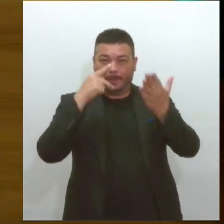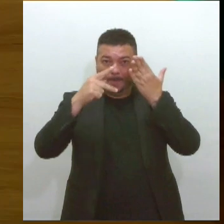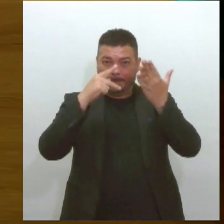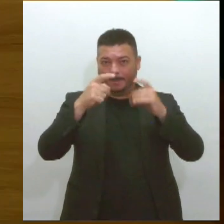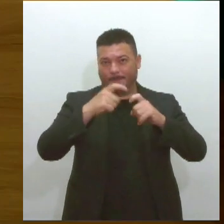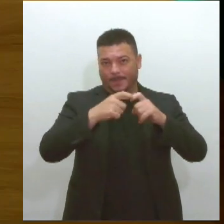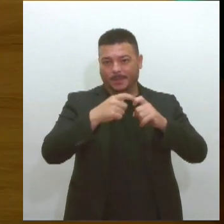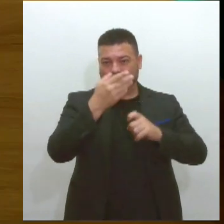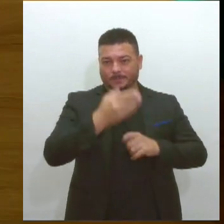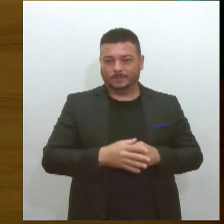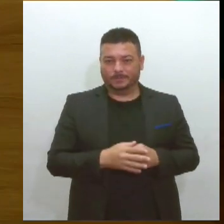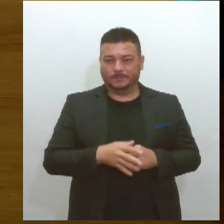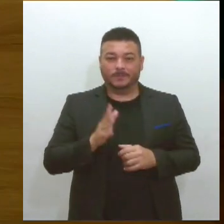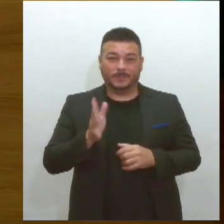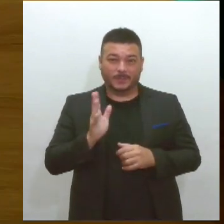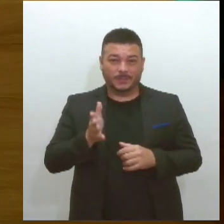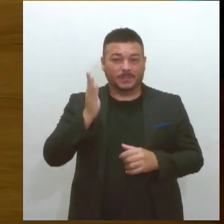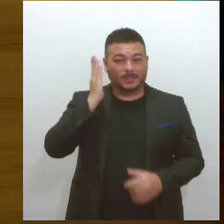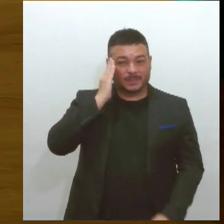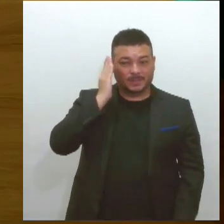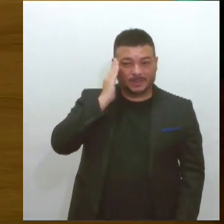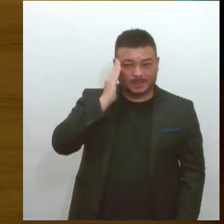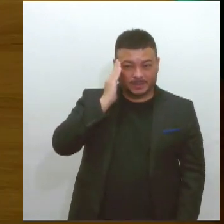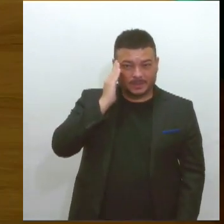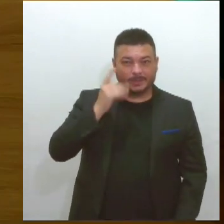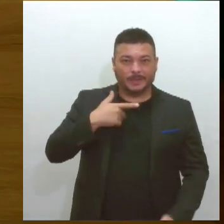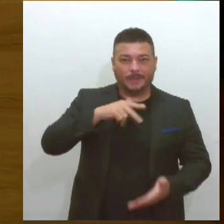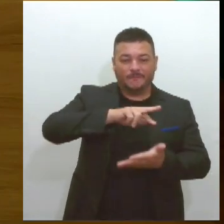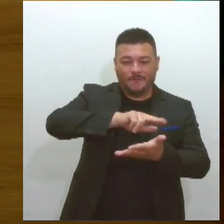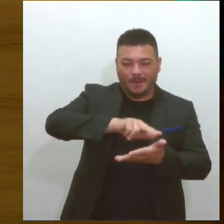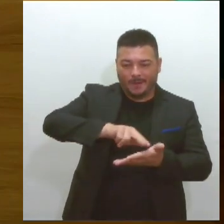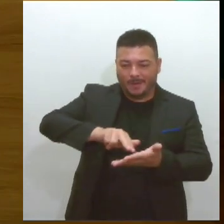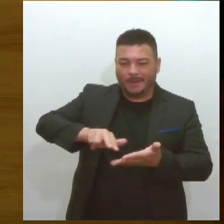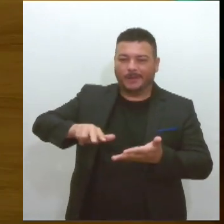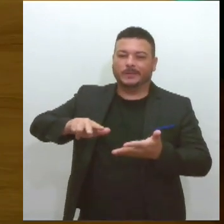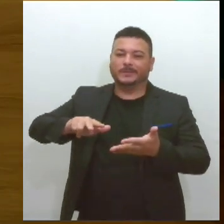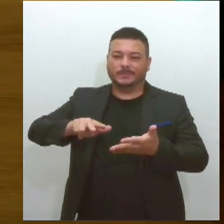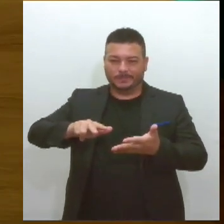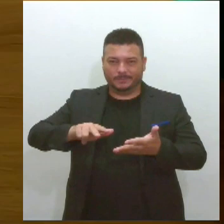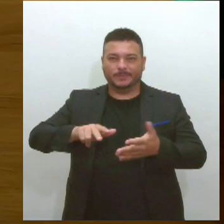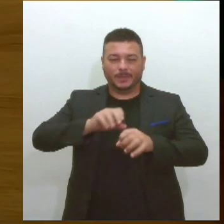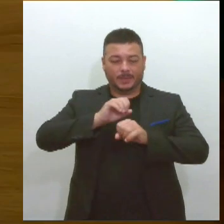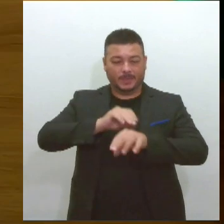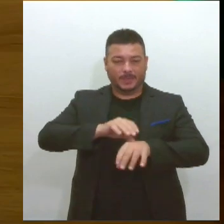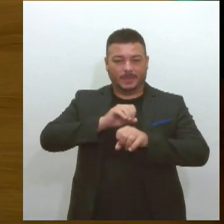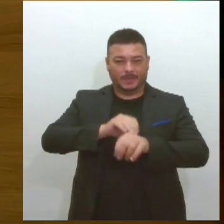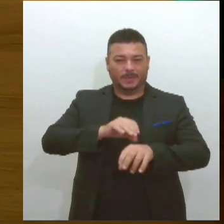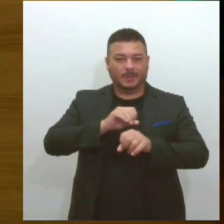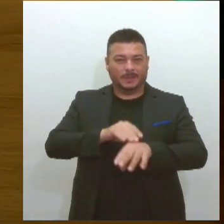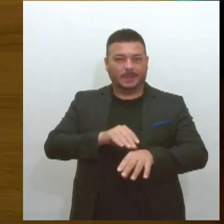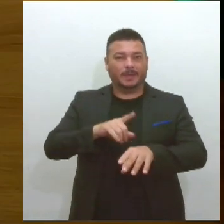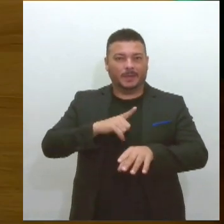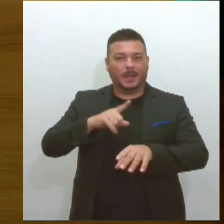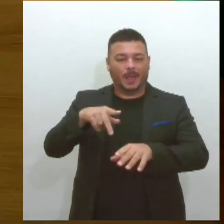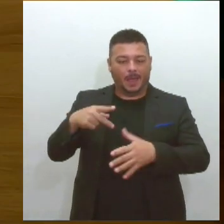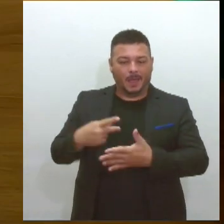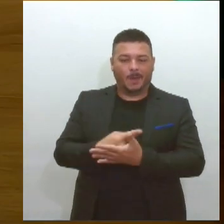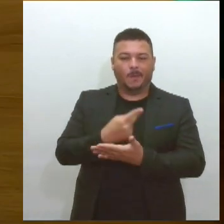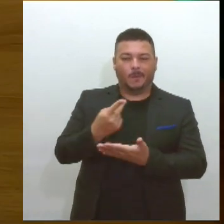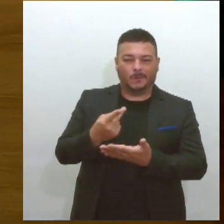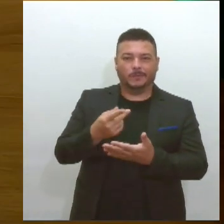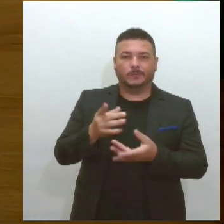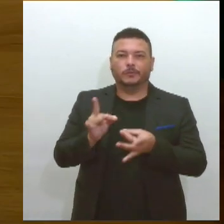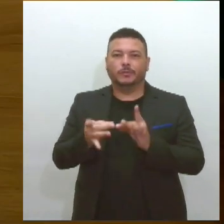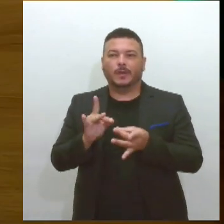já sabemos que temos um conjunto de atividades educacionais que são realizadas através de encanas, através de